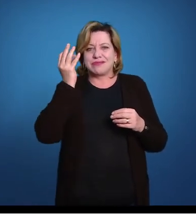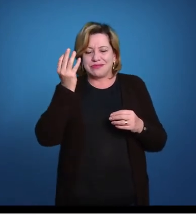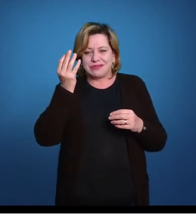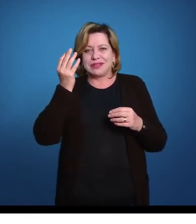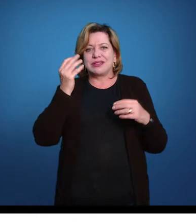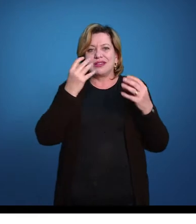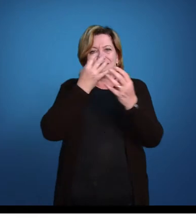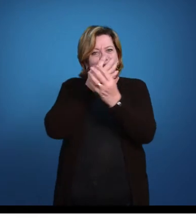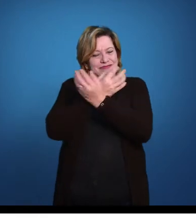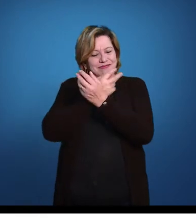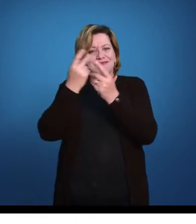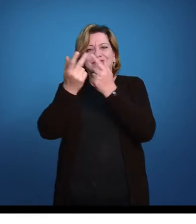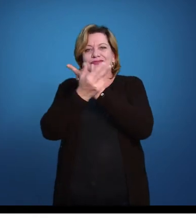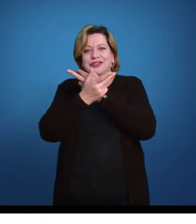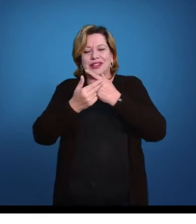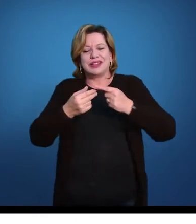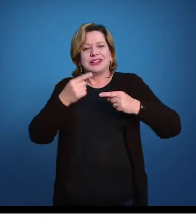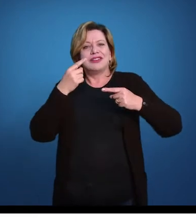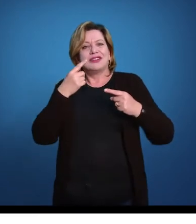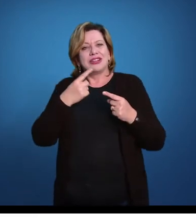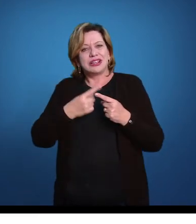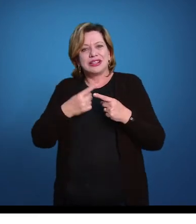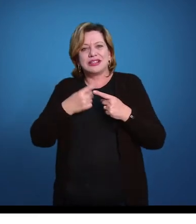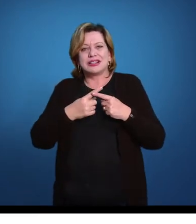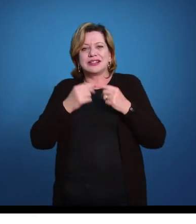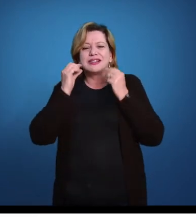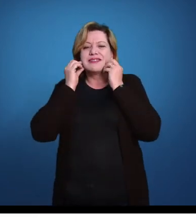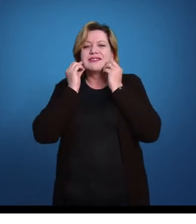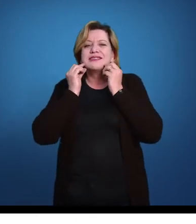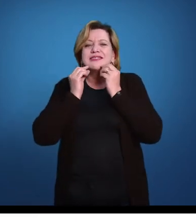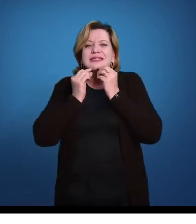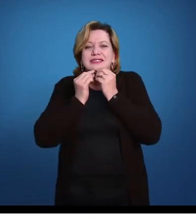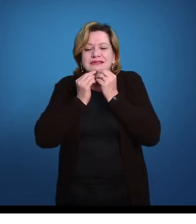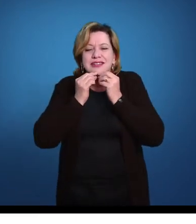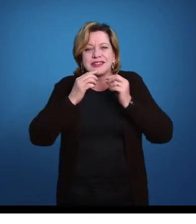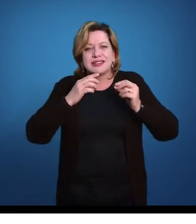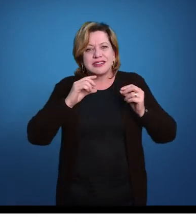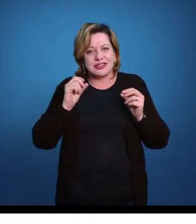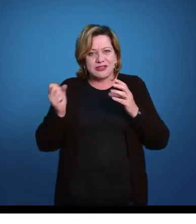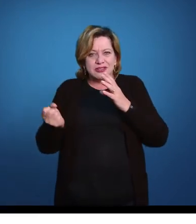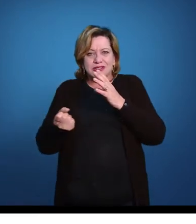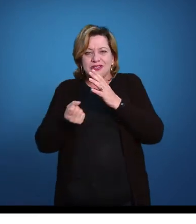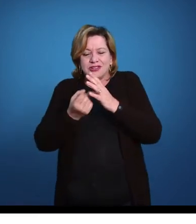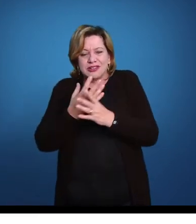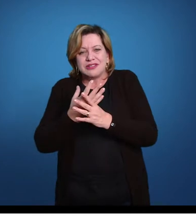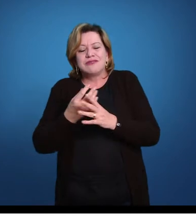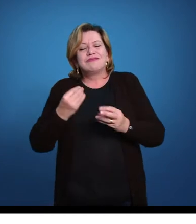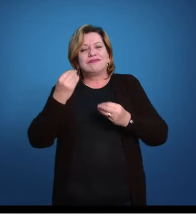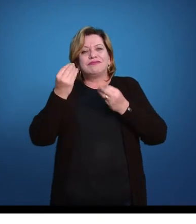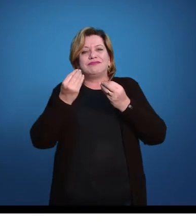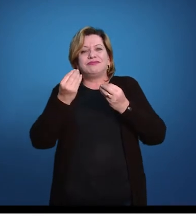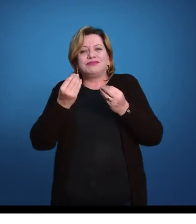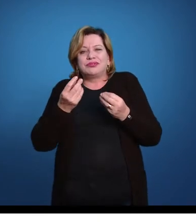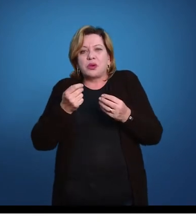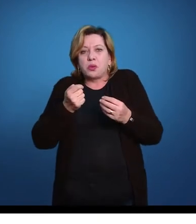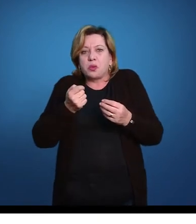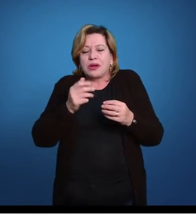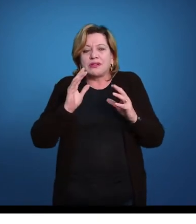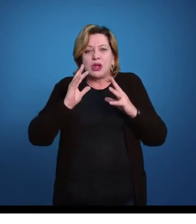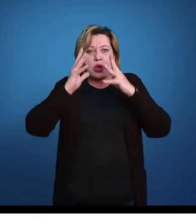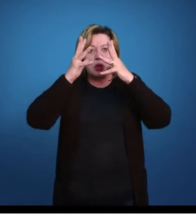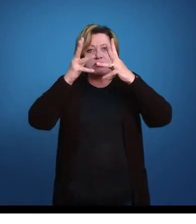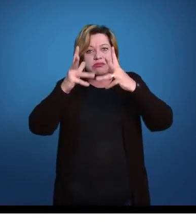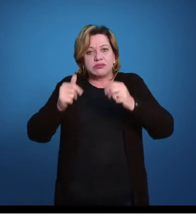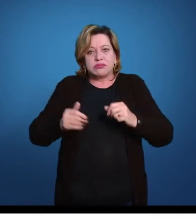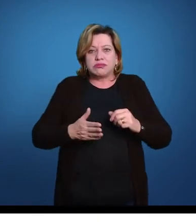vertebrados, uma vez que a mandíbula aparece em um determinado momento da história. quase todos os peixes que